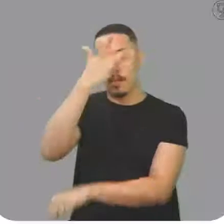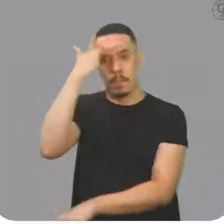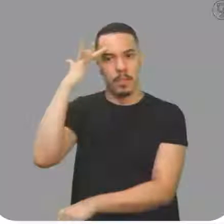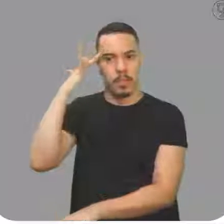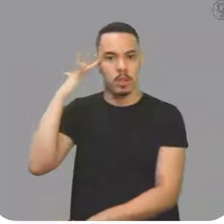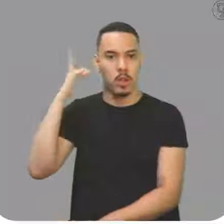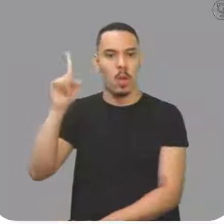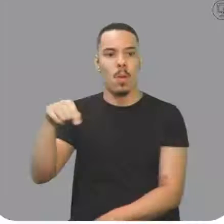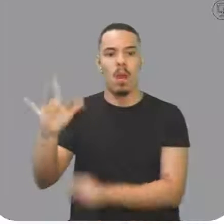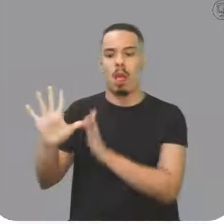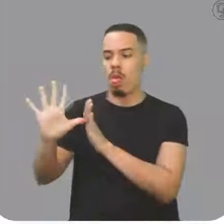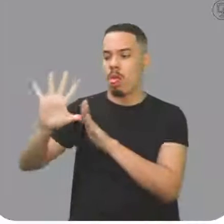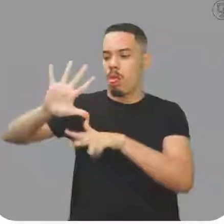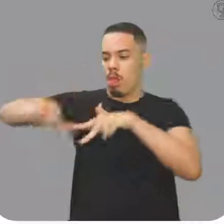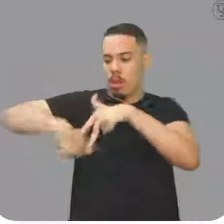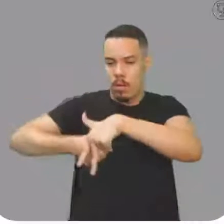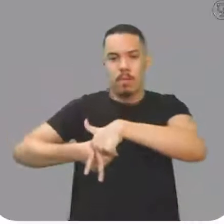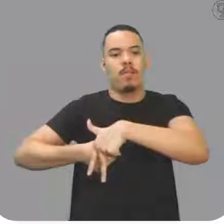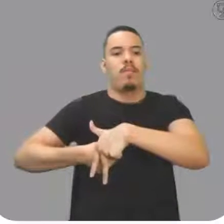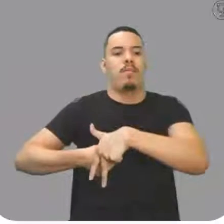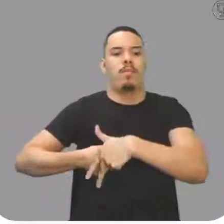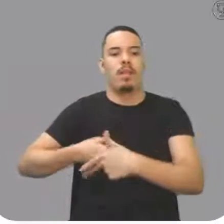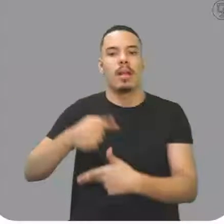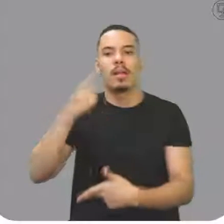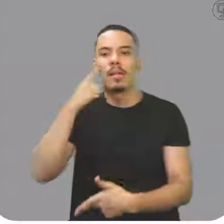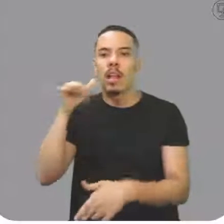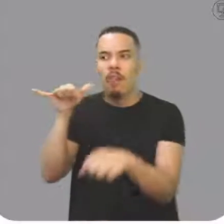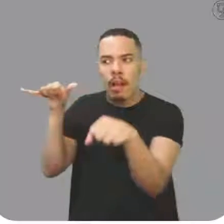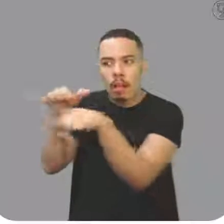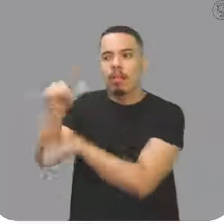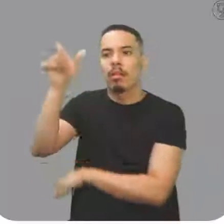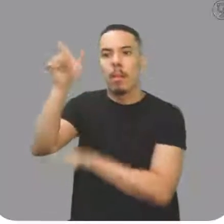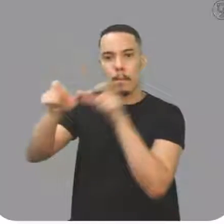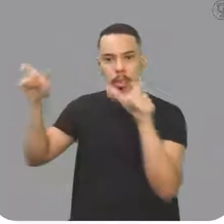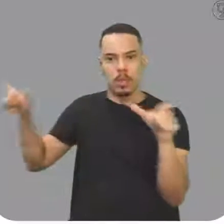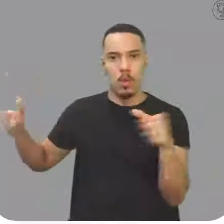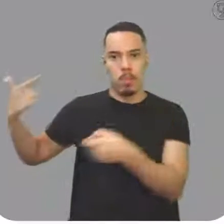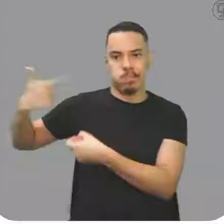fraudou o Enem e estava enganando o consumidor.